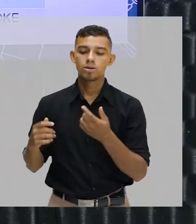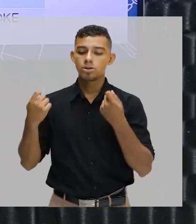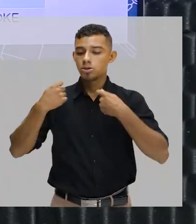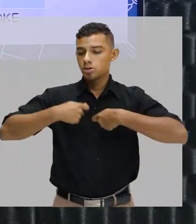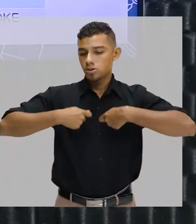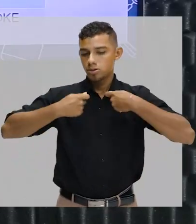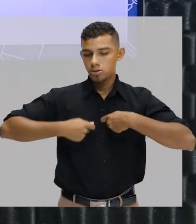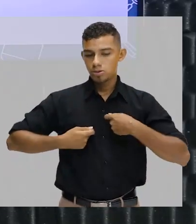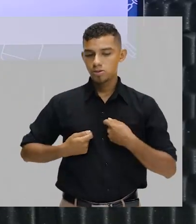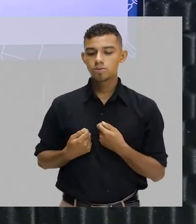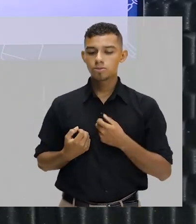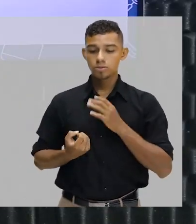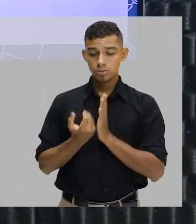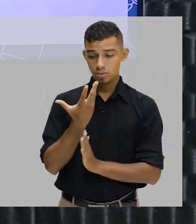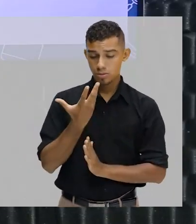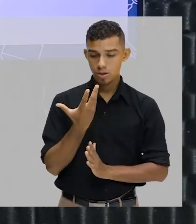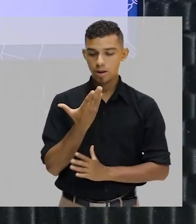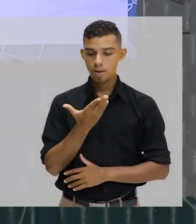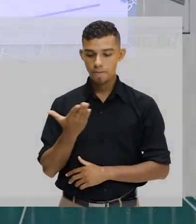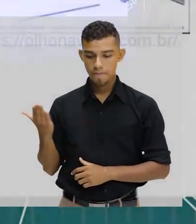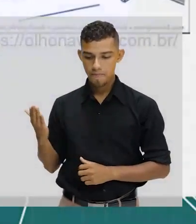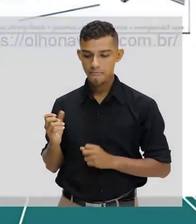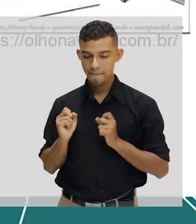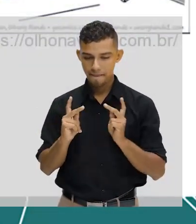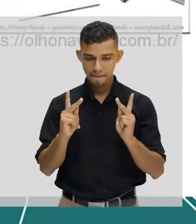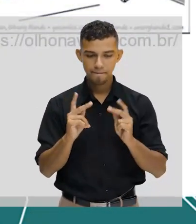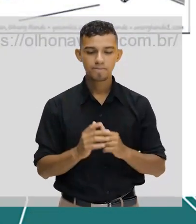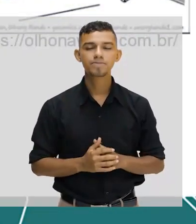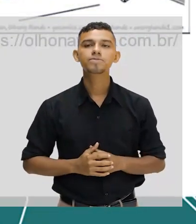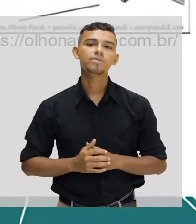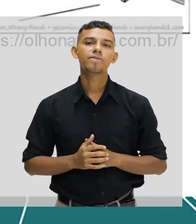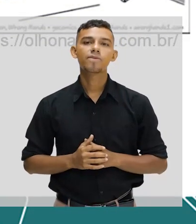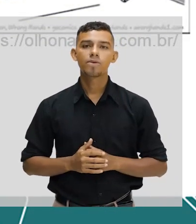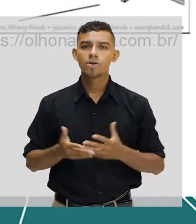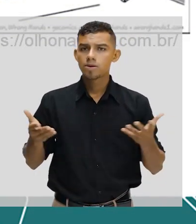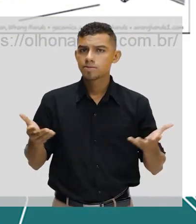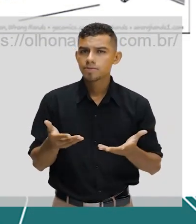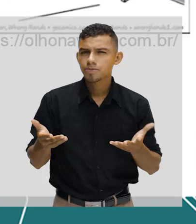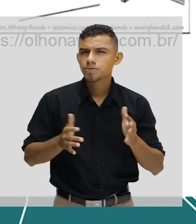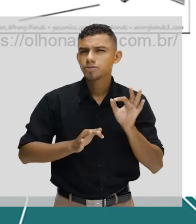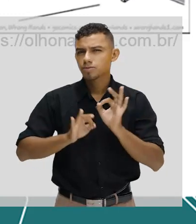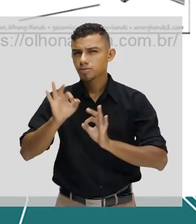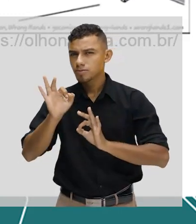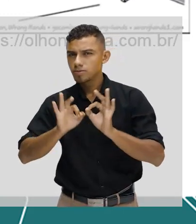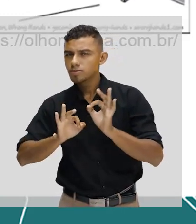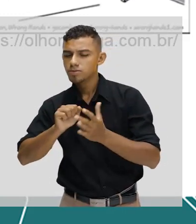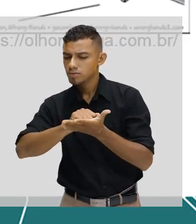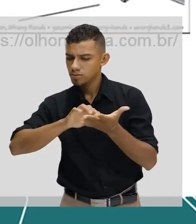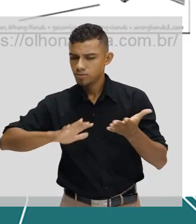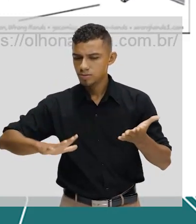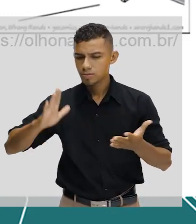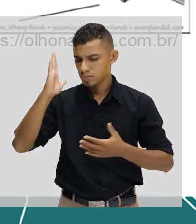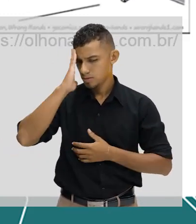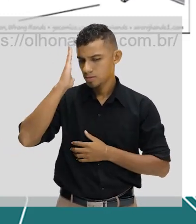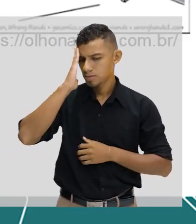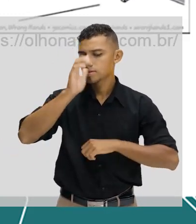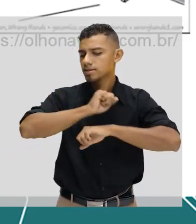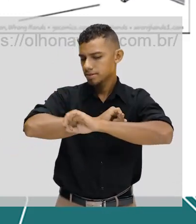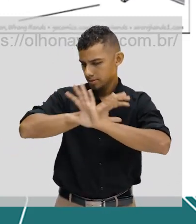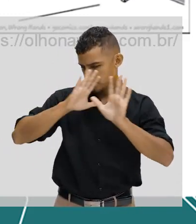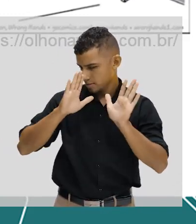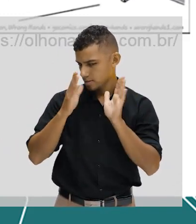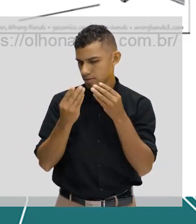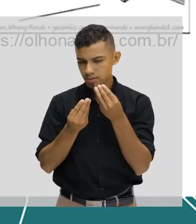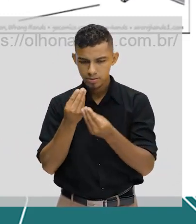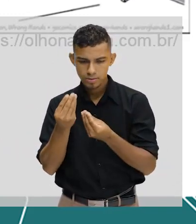a origem de onde aquela palavra veio, ok? Agora, pessoal, vamos analisar um exercício, para entender um pouquinho esse